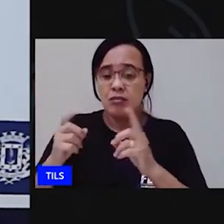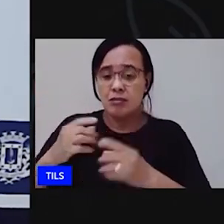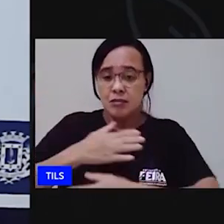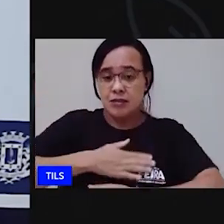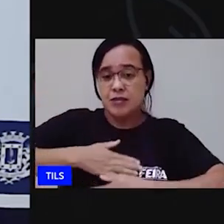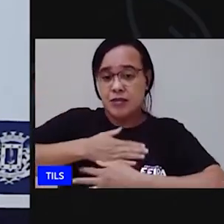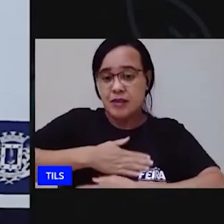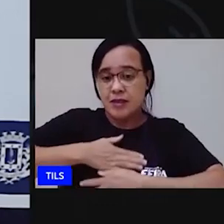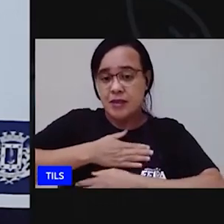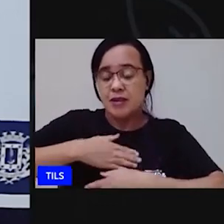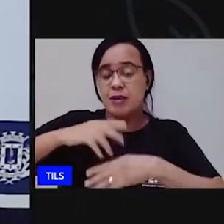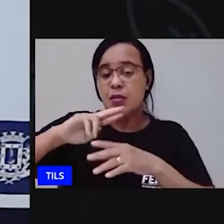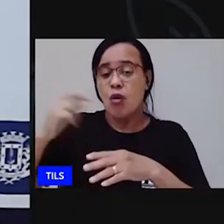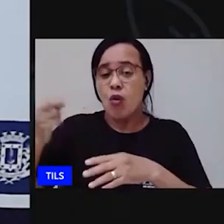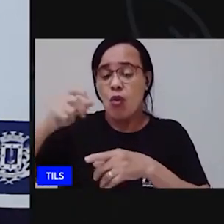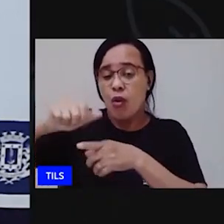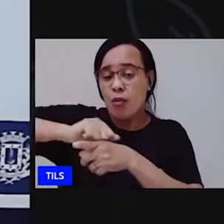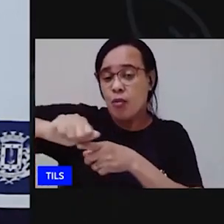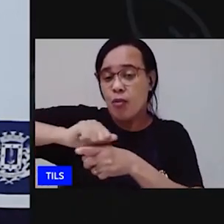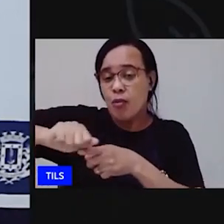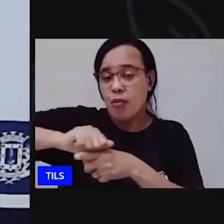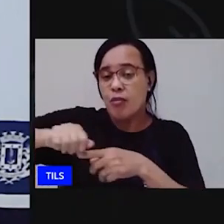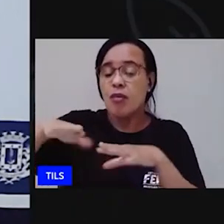ou o sabonete